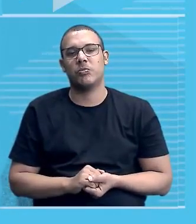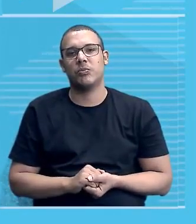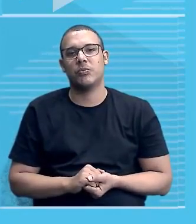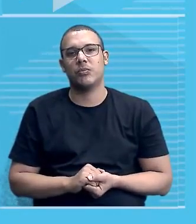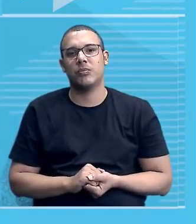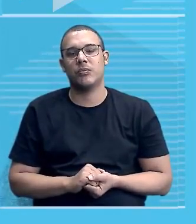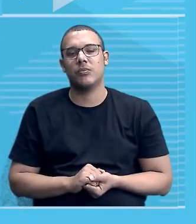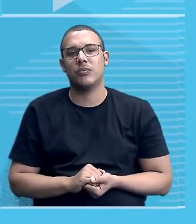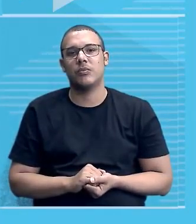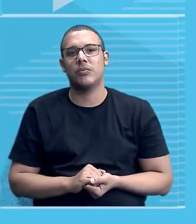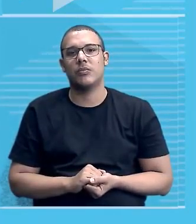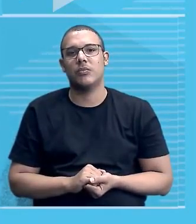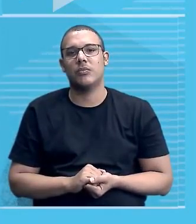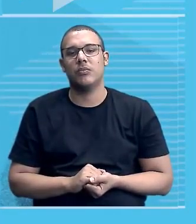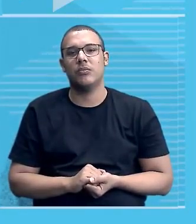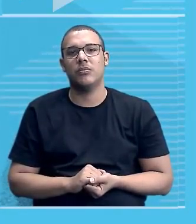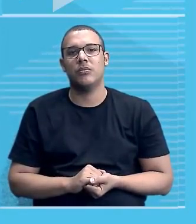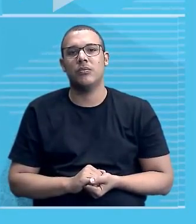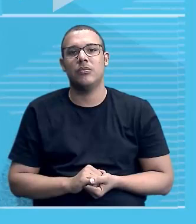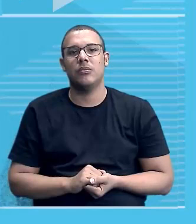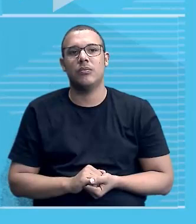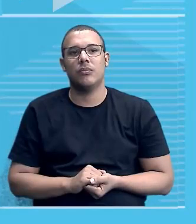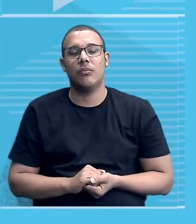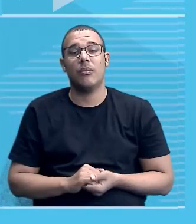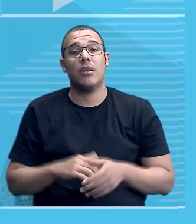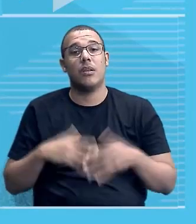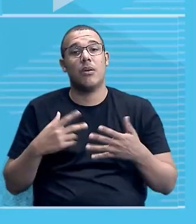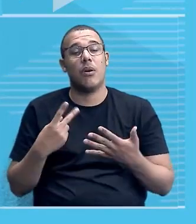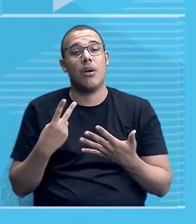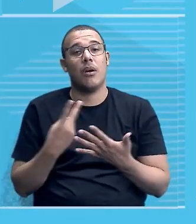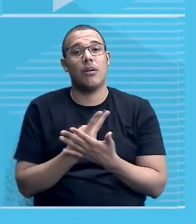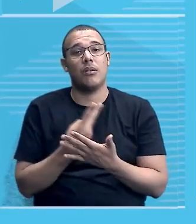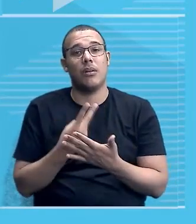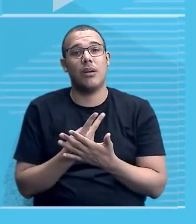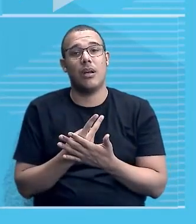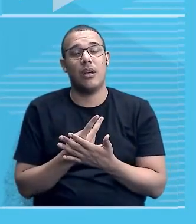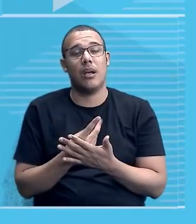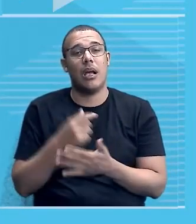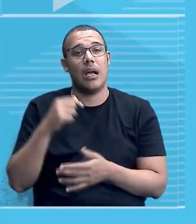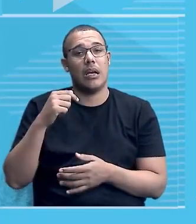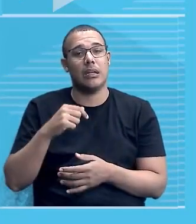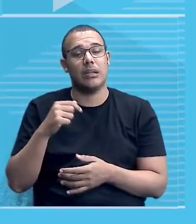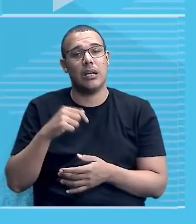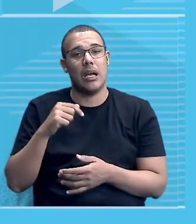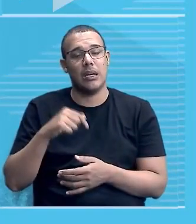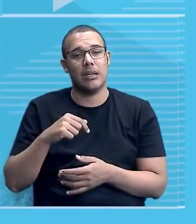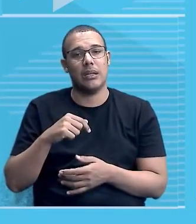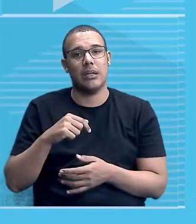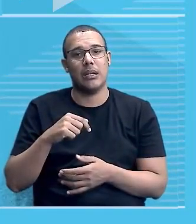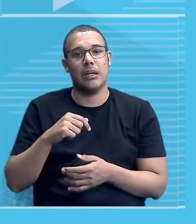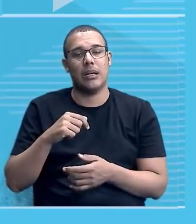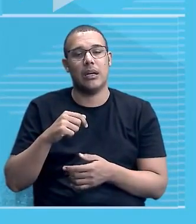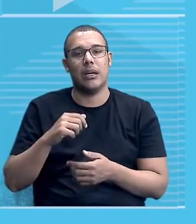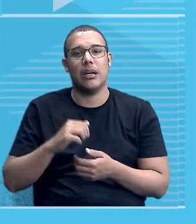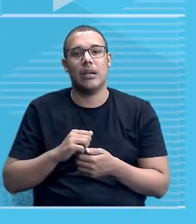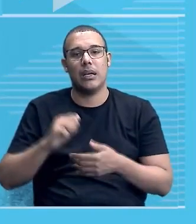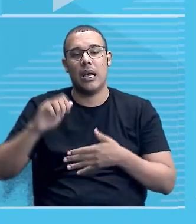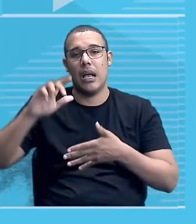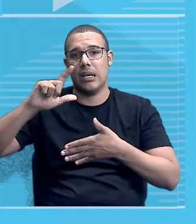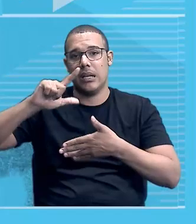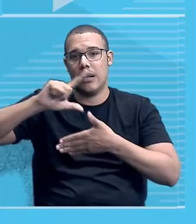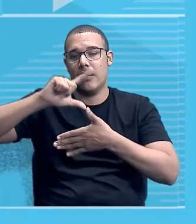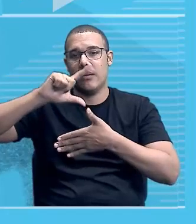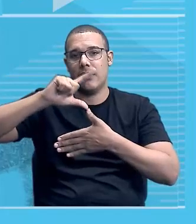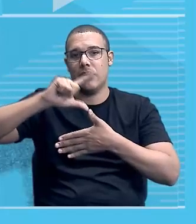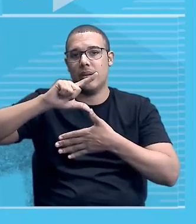para esses movimentos, galera. É foi o que aconteceu, no nosso caso, aqui na América Latina,